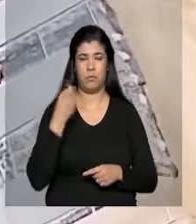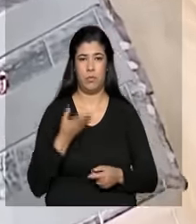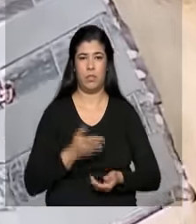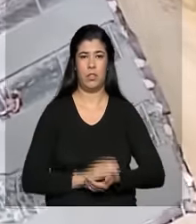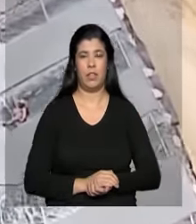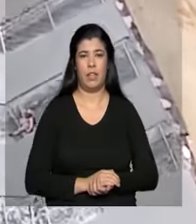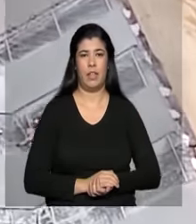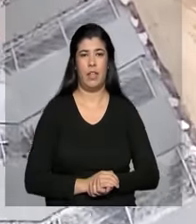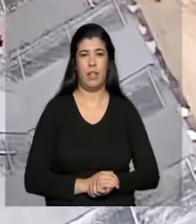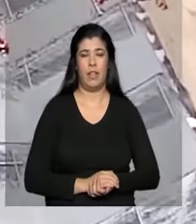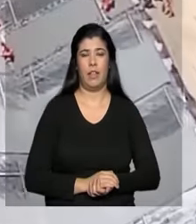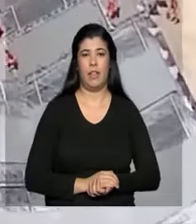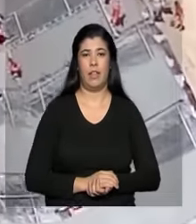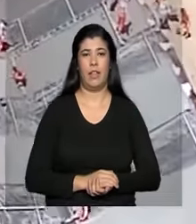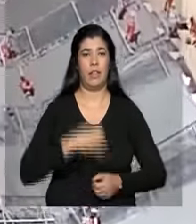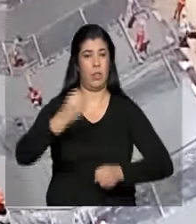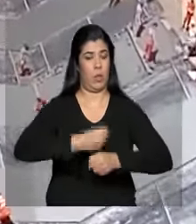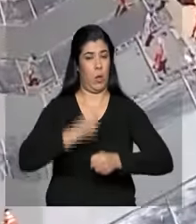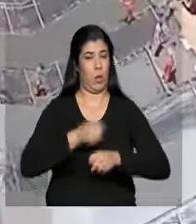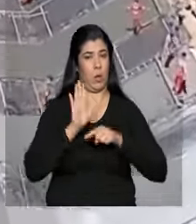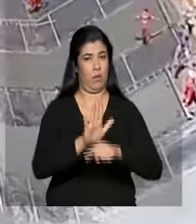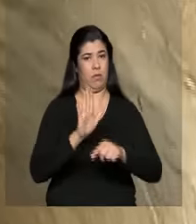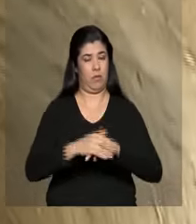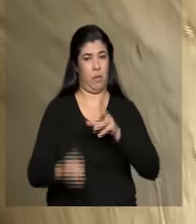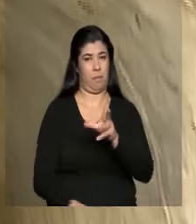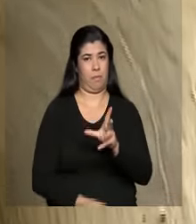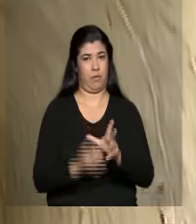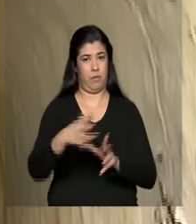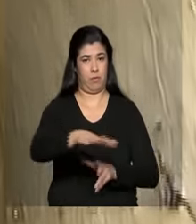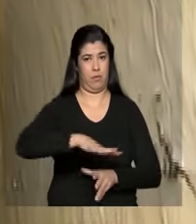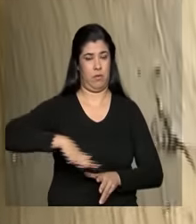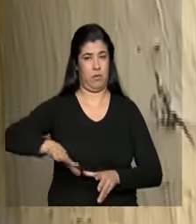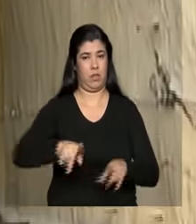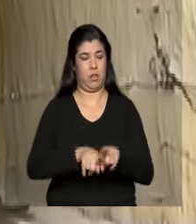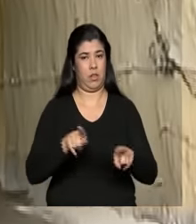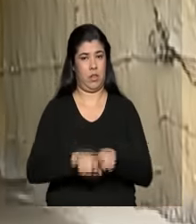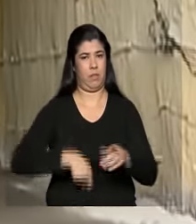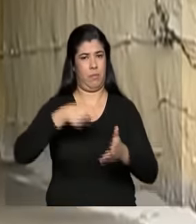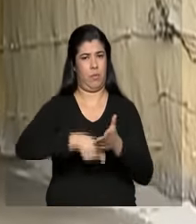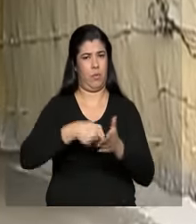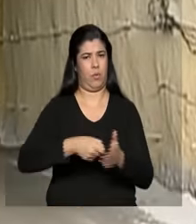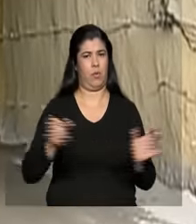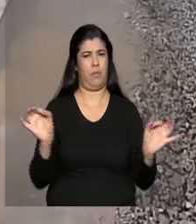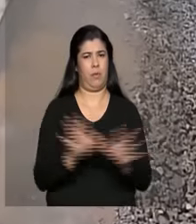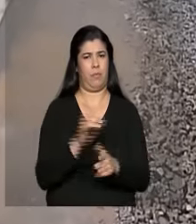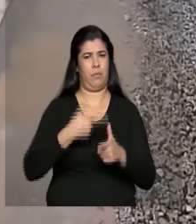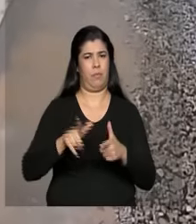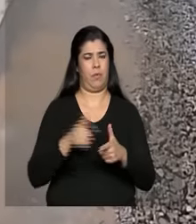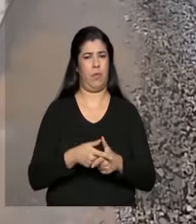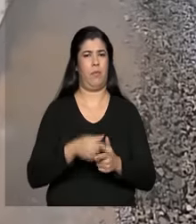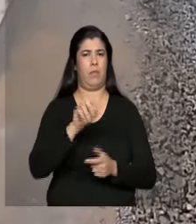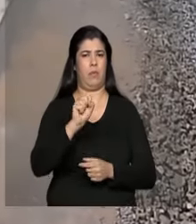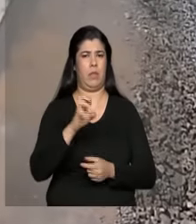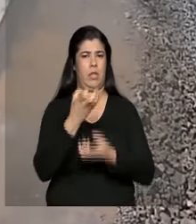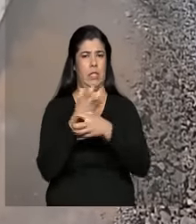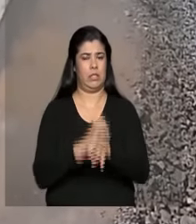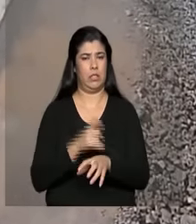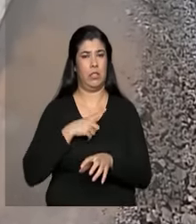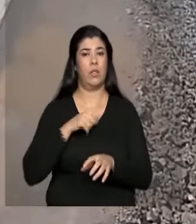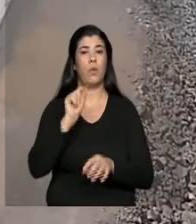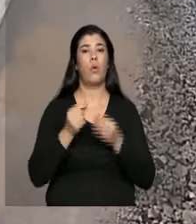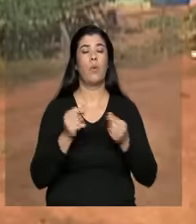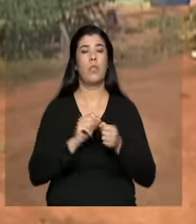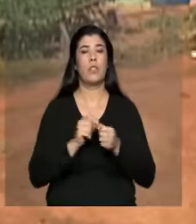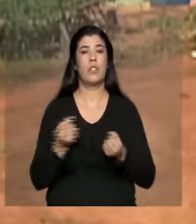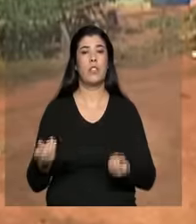A obra que vai ajudar a aumentar a produtividade do país, além de combater a seca, é o projeto de integração do rio São